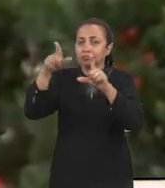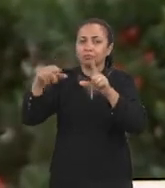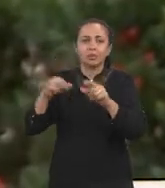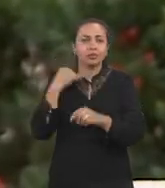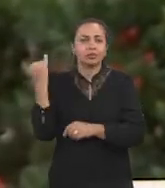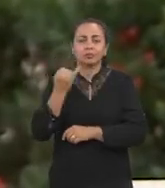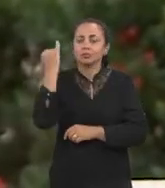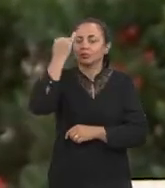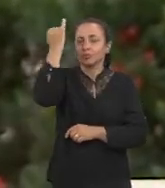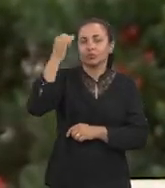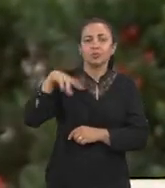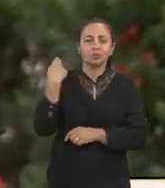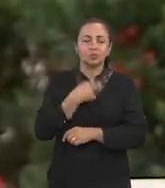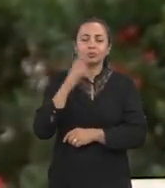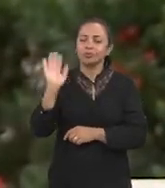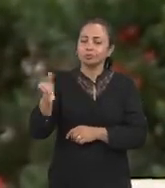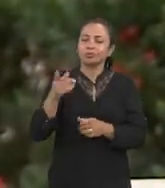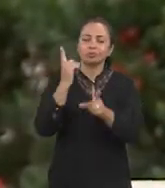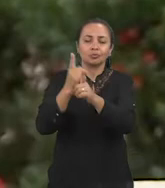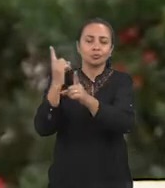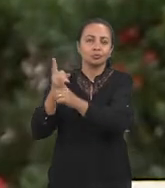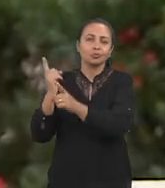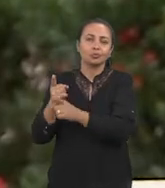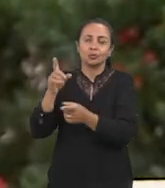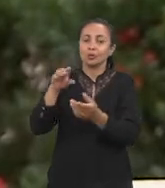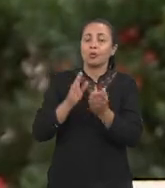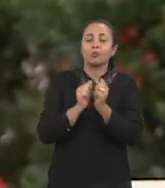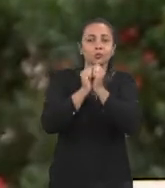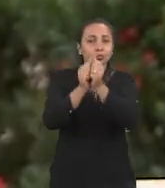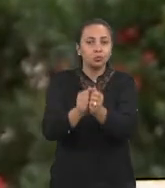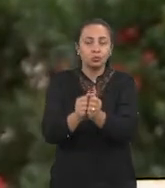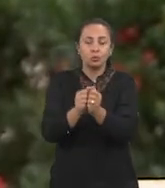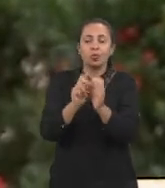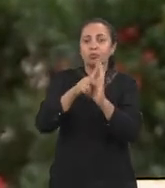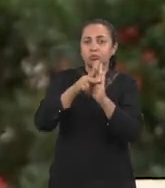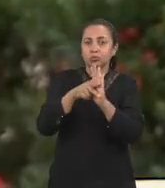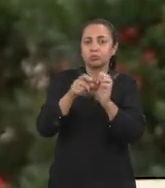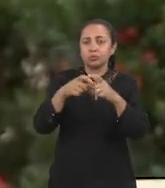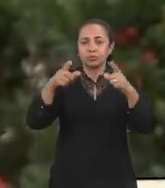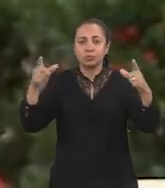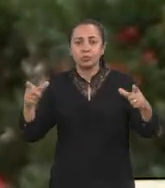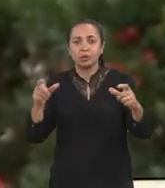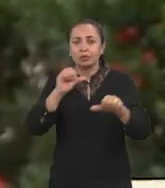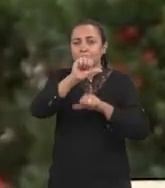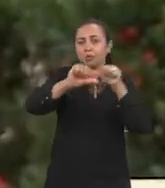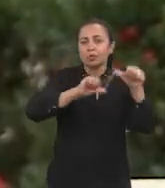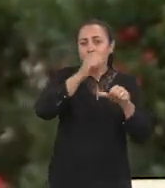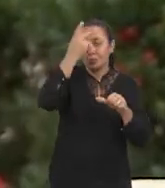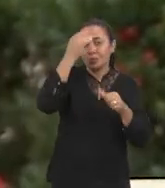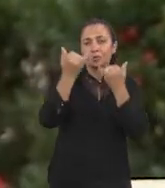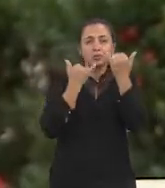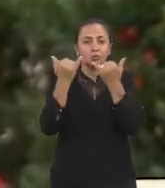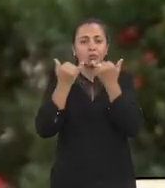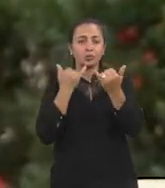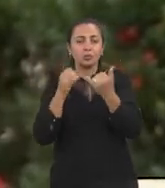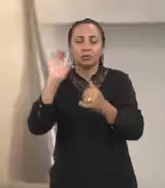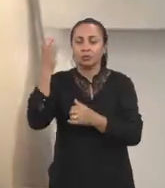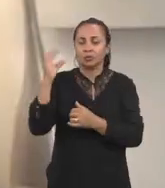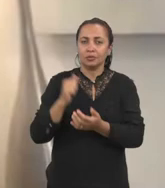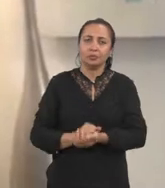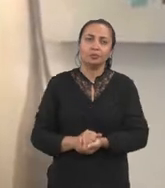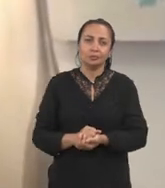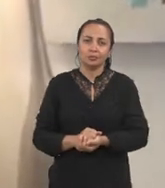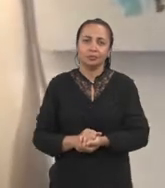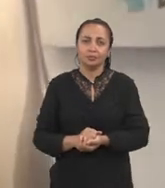importantes que a gente coletou, né? Através do projeto de extensão e transforme isso em informação científica, né?